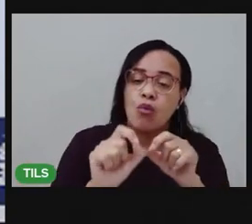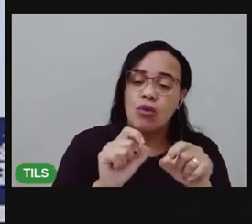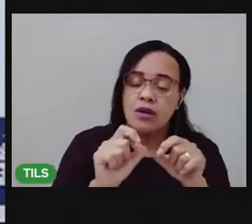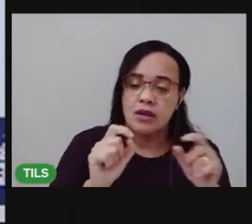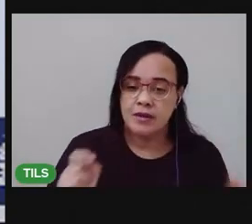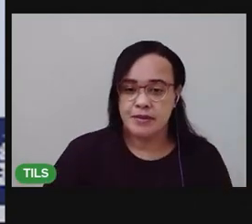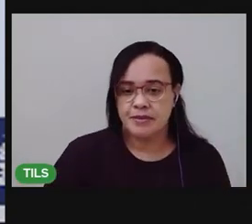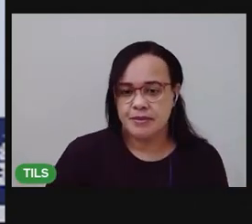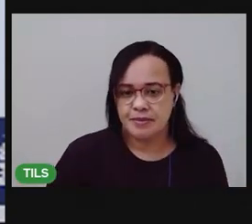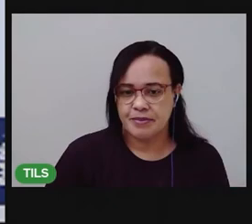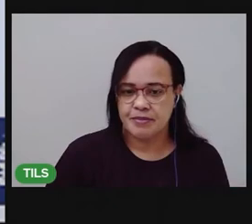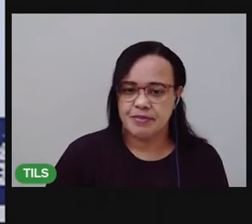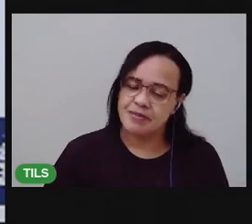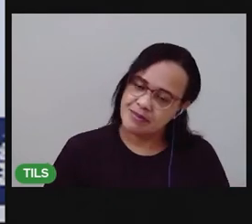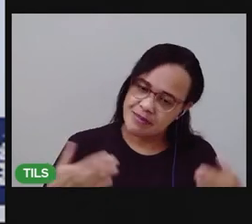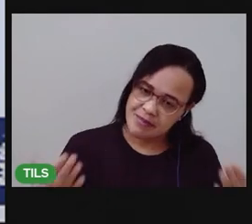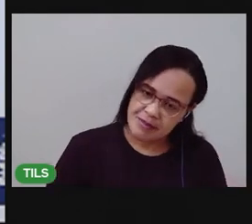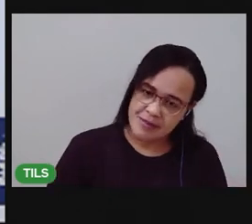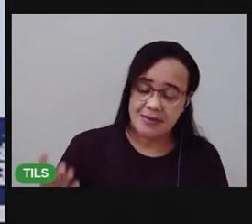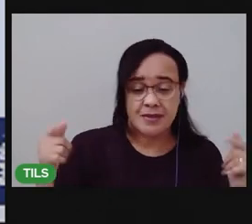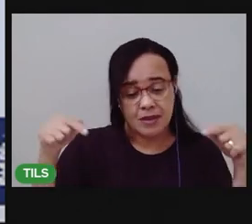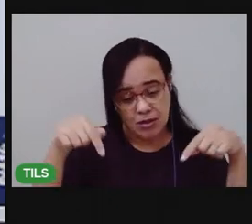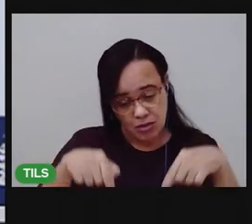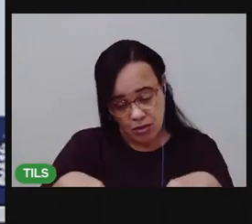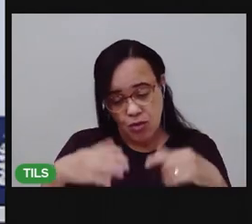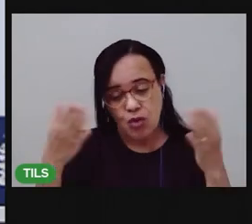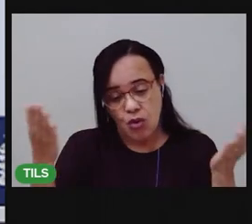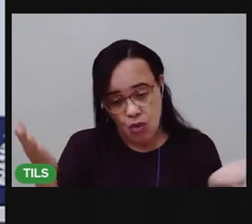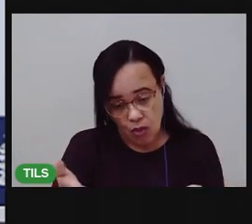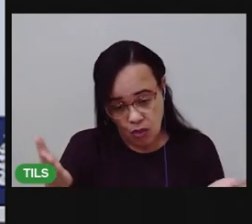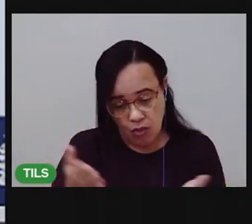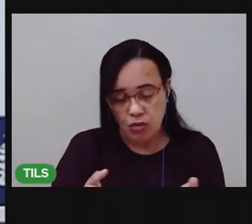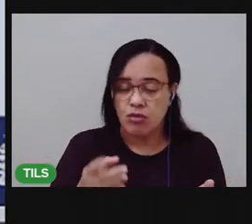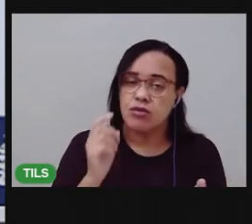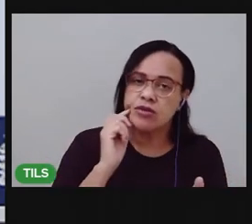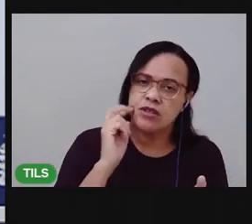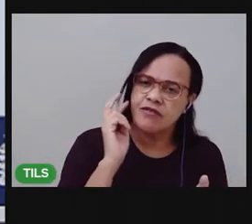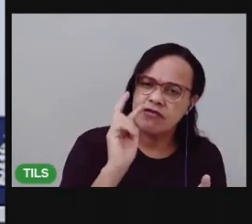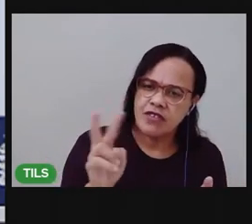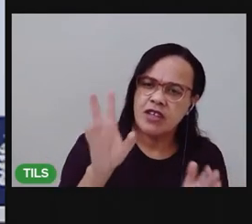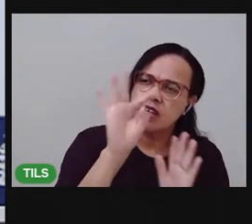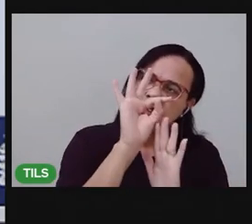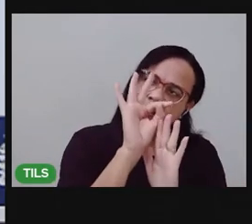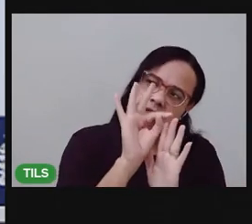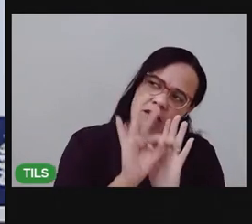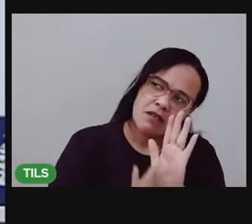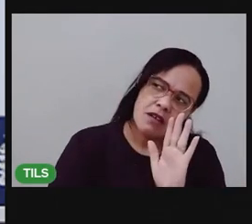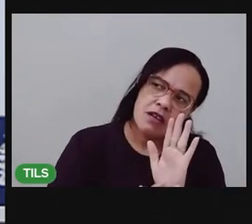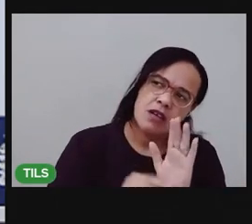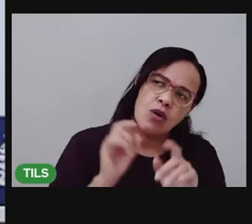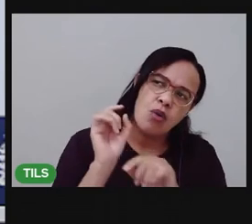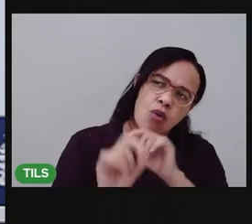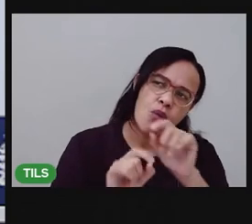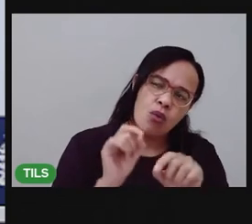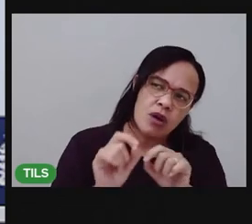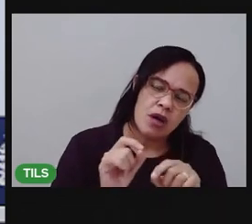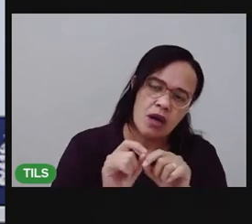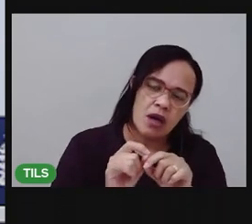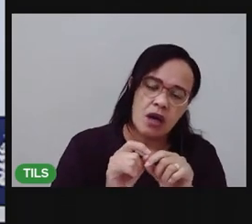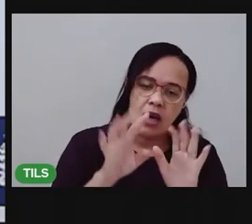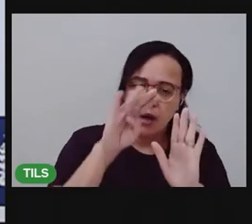Então, hoje, a gente viu o gênero textual lista. Vimos que uma lista, ela tem a função